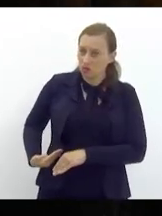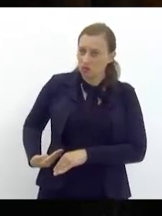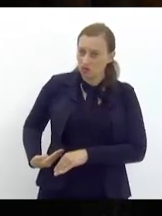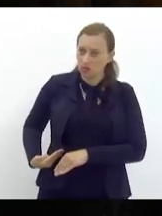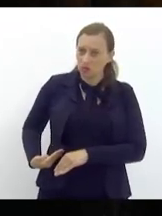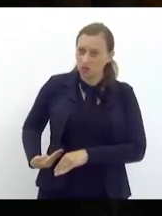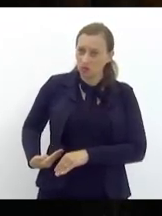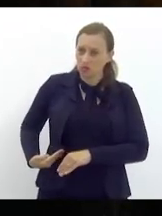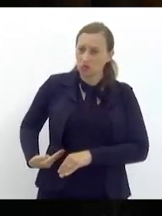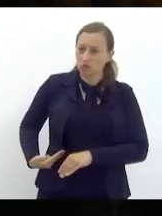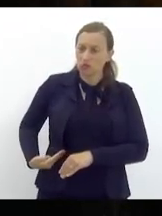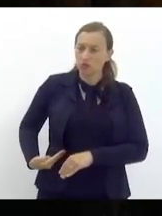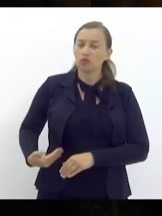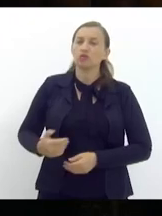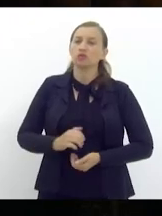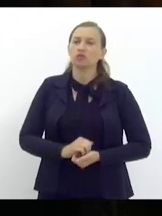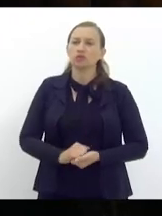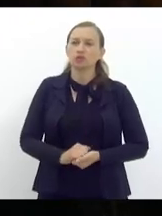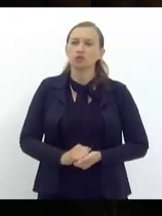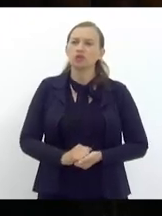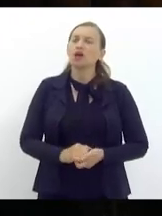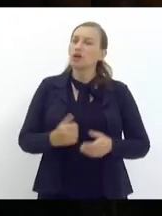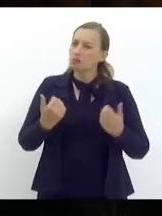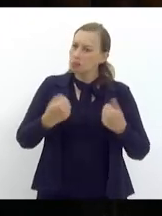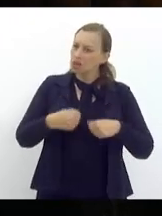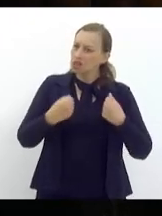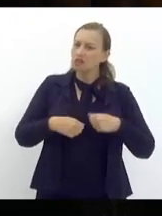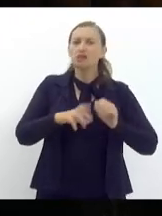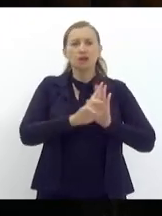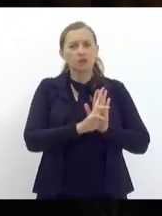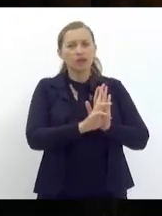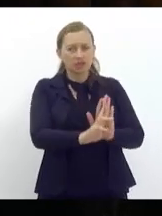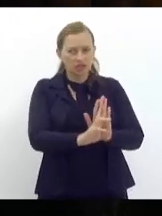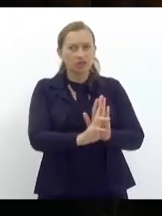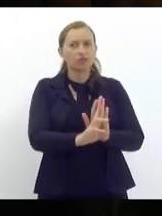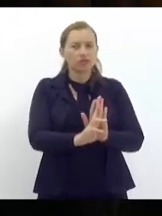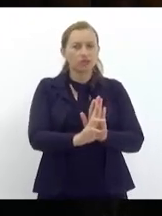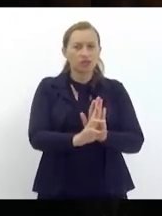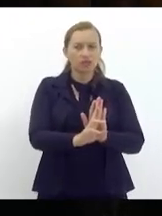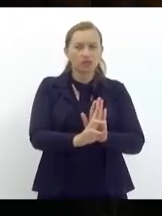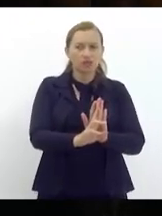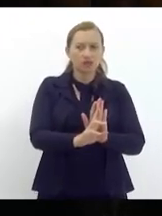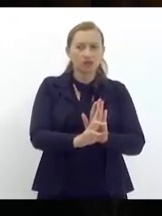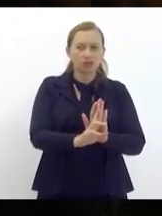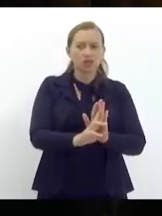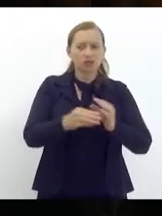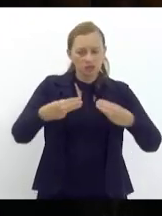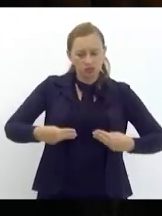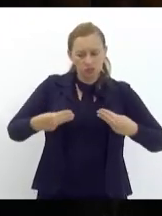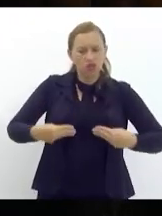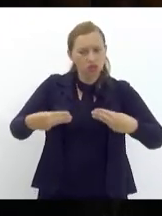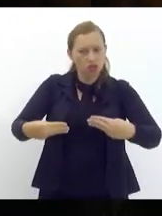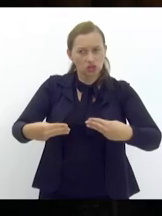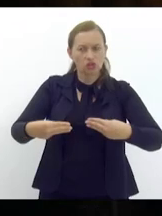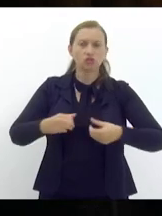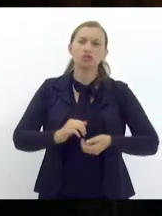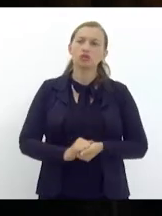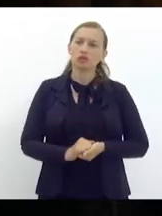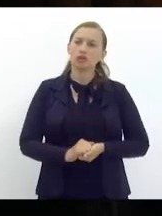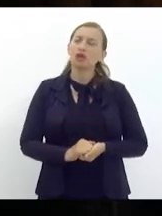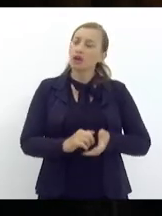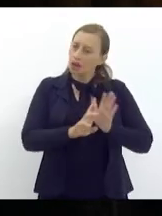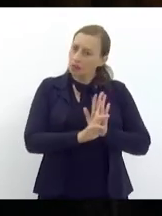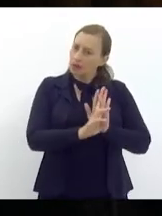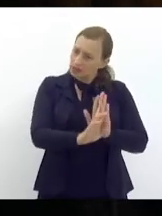precisa ter suas representações ministeriais precisa ter